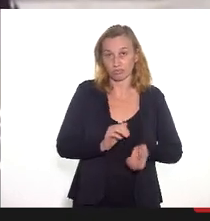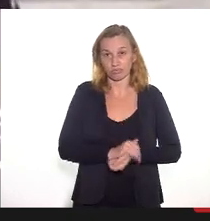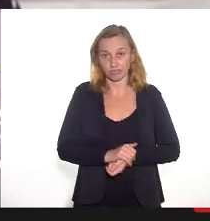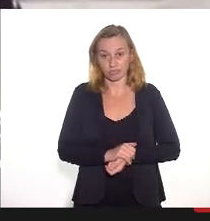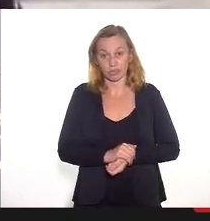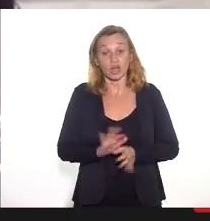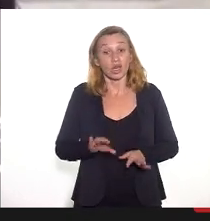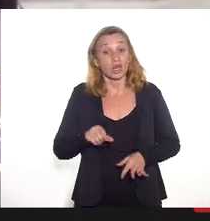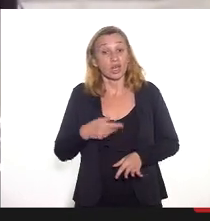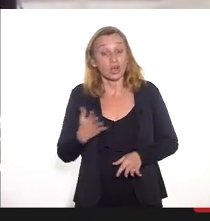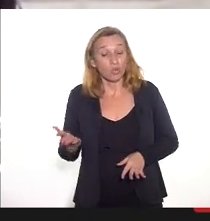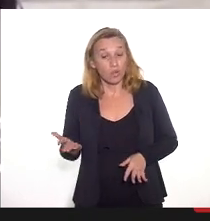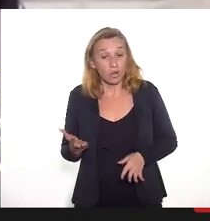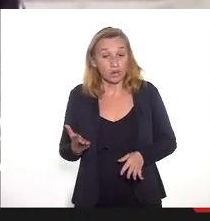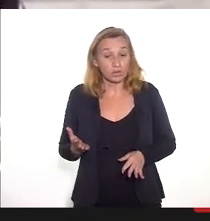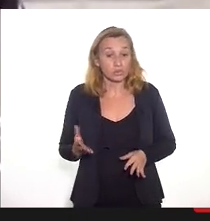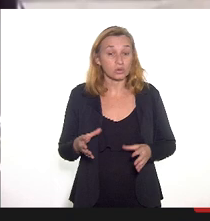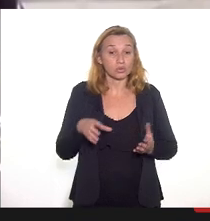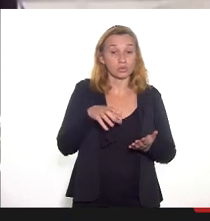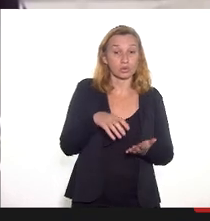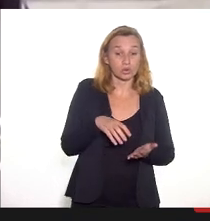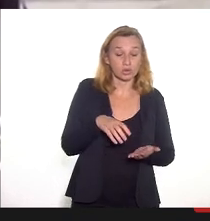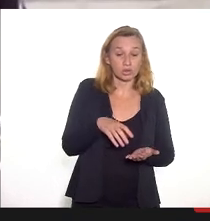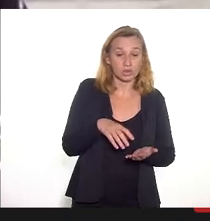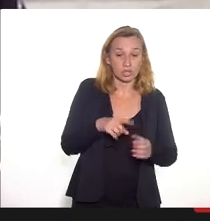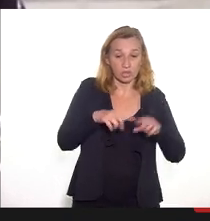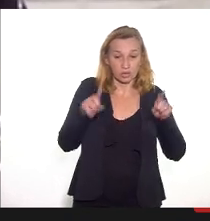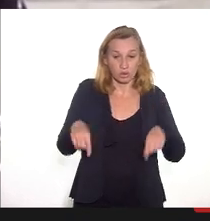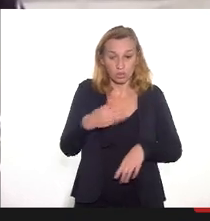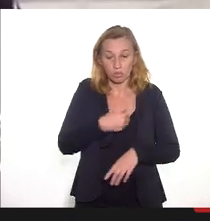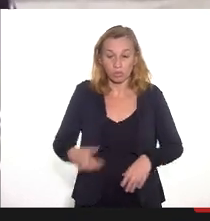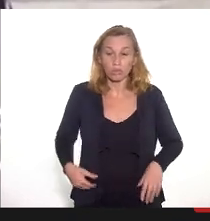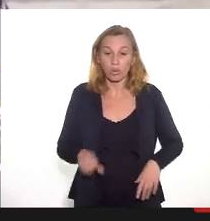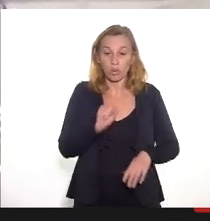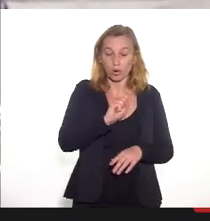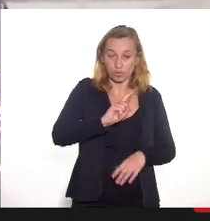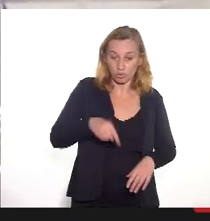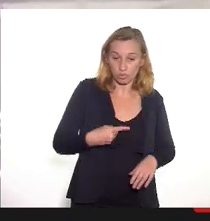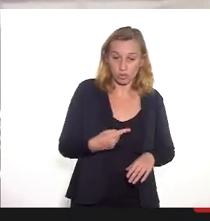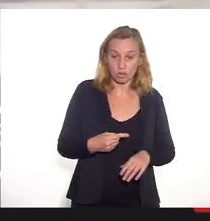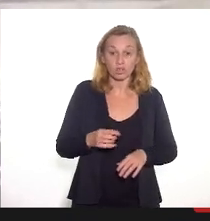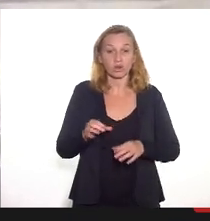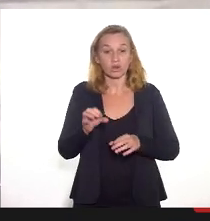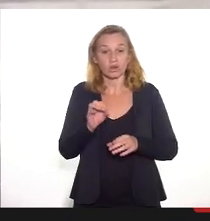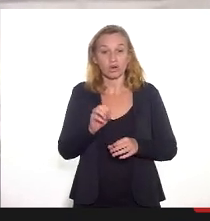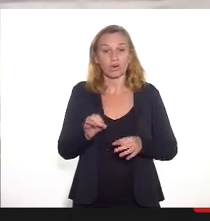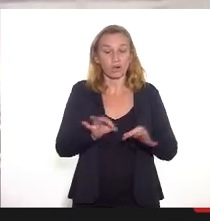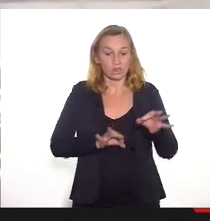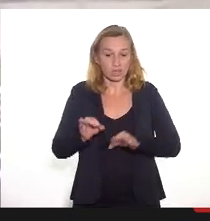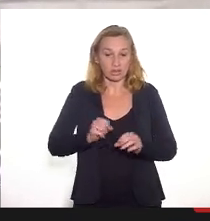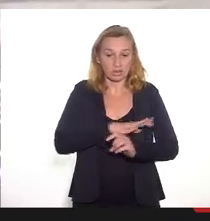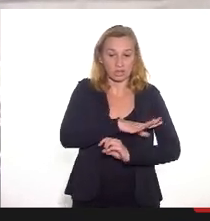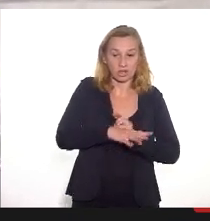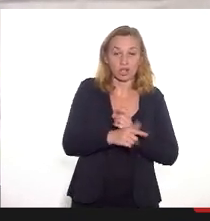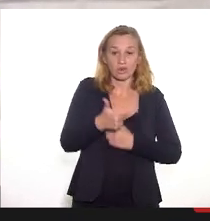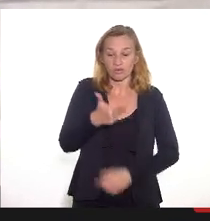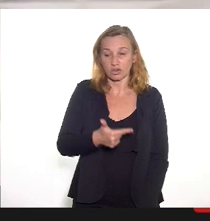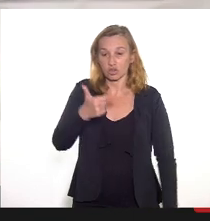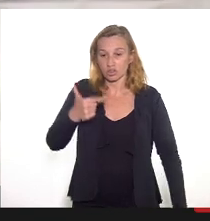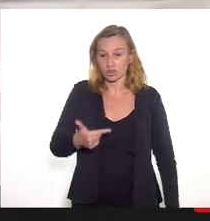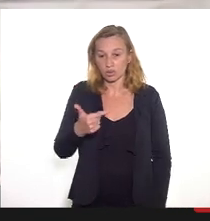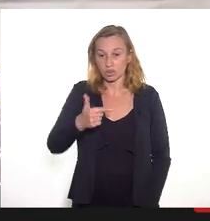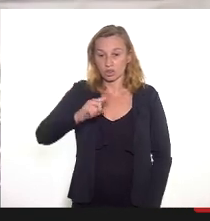enquanto nos servidores públicos são pouco mais de 8 mil, nas organizações sociais são 22